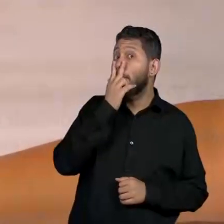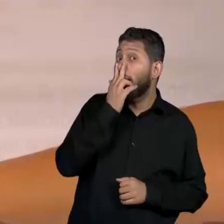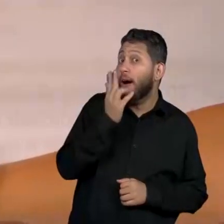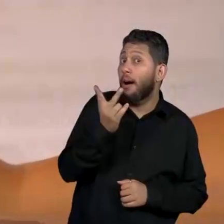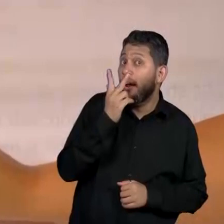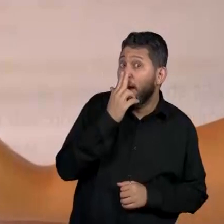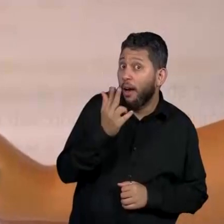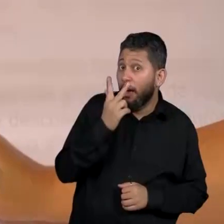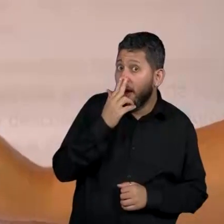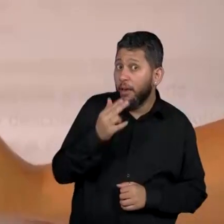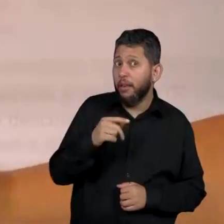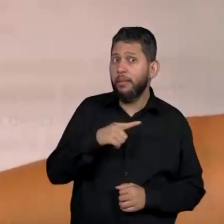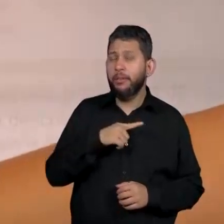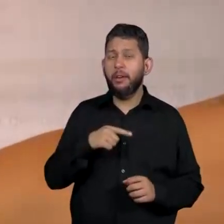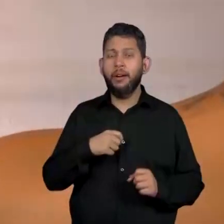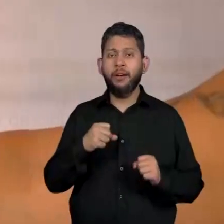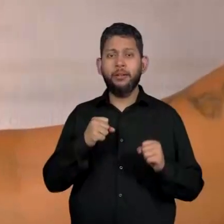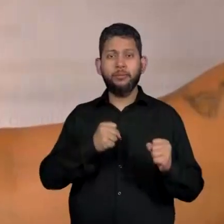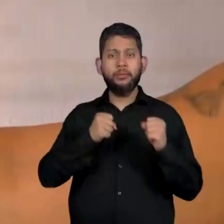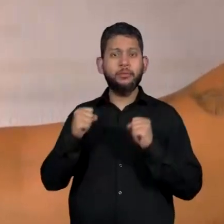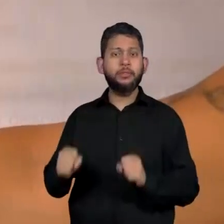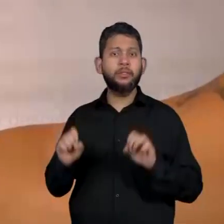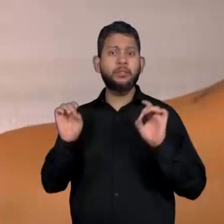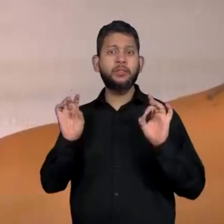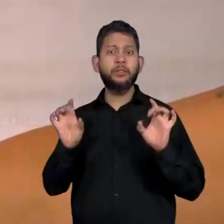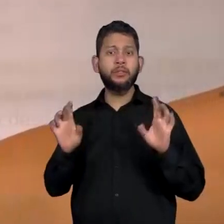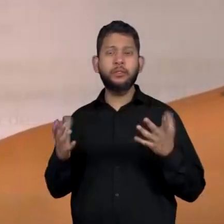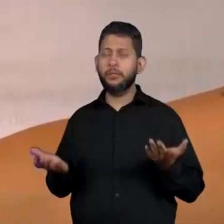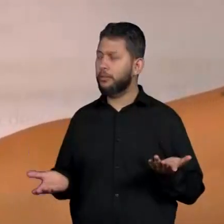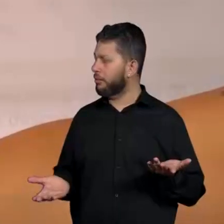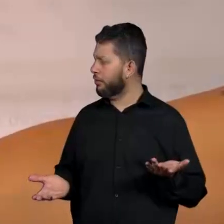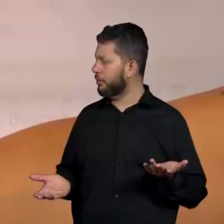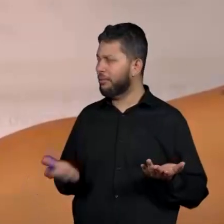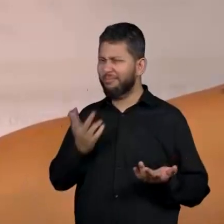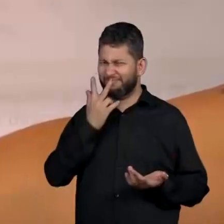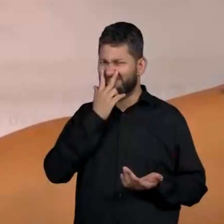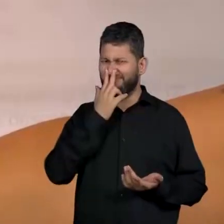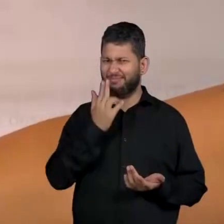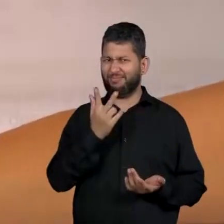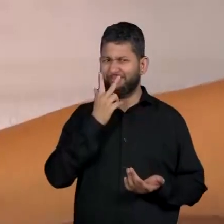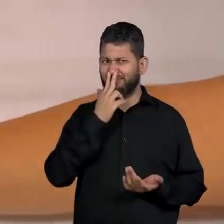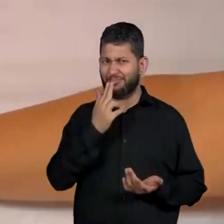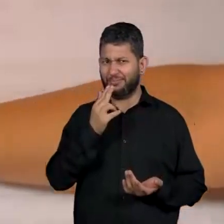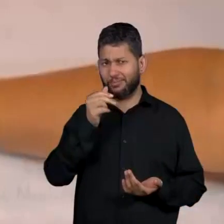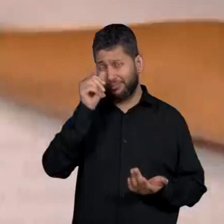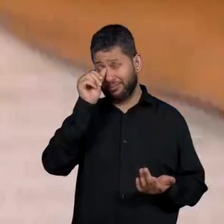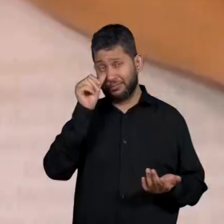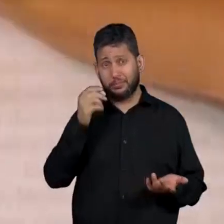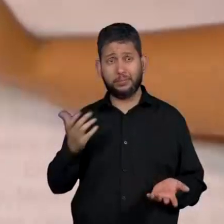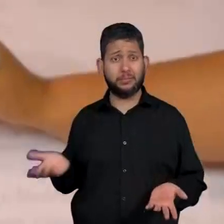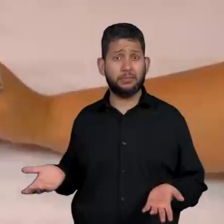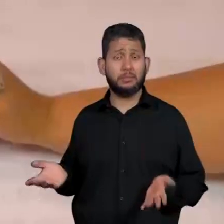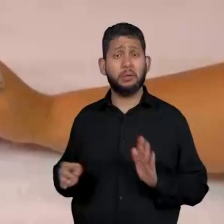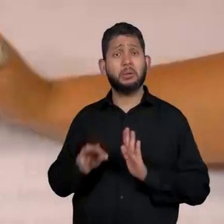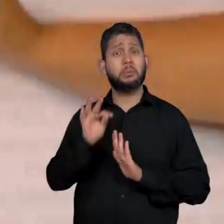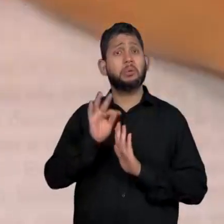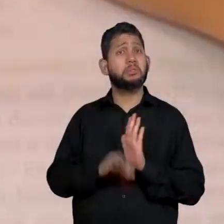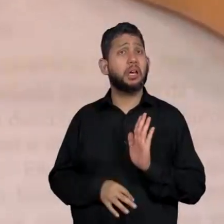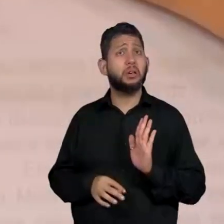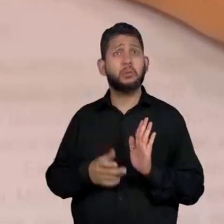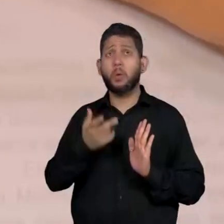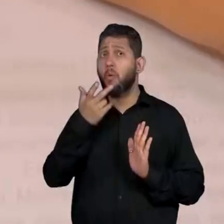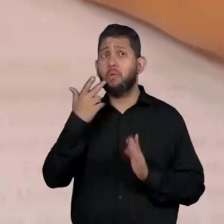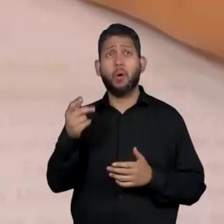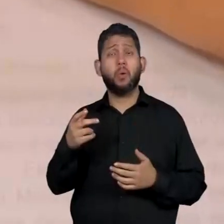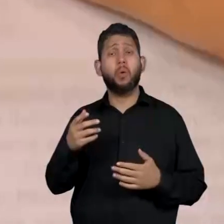parece ter poderes especiais. Em nenhum momento do meu texto eu tenho